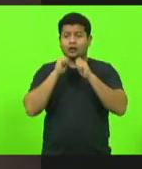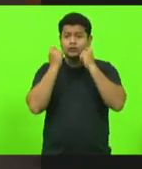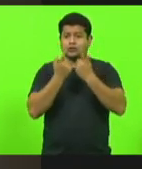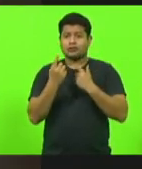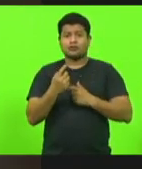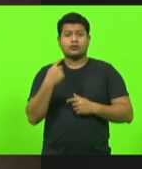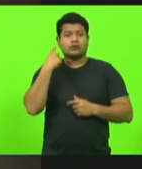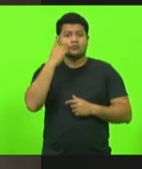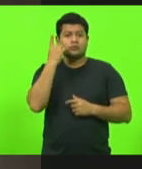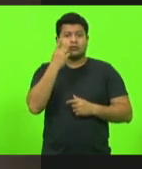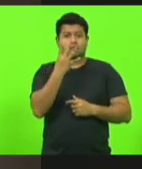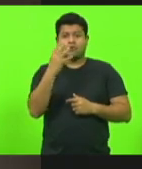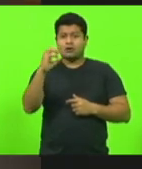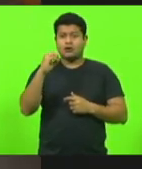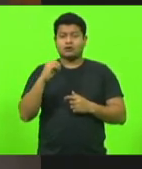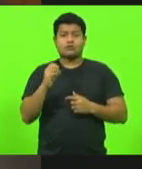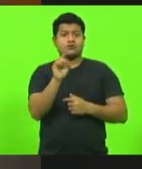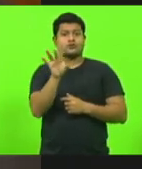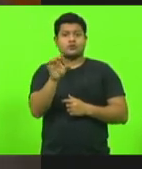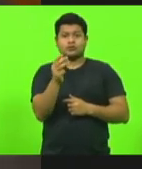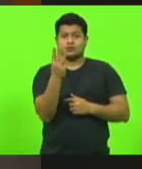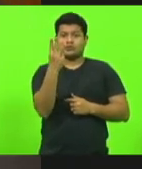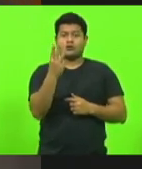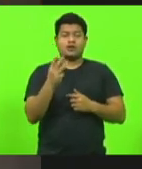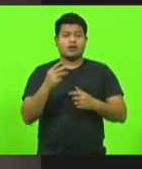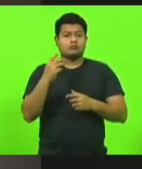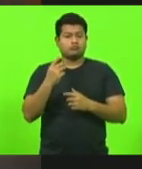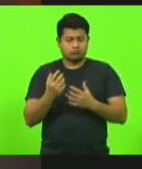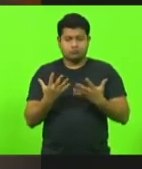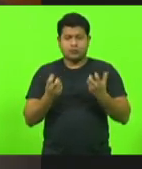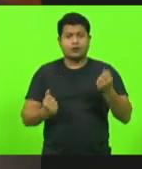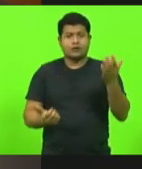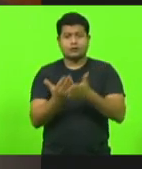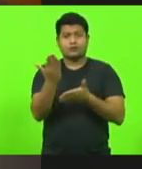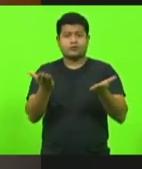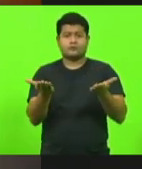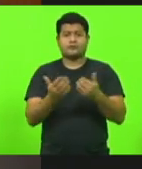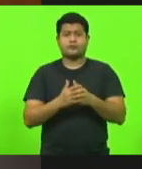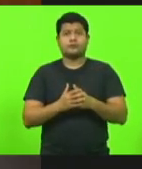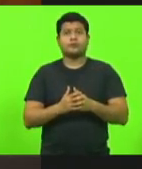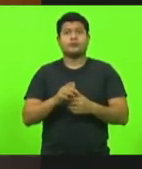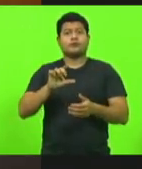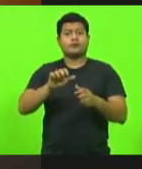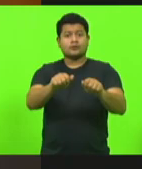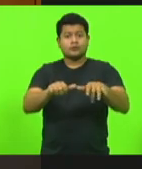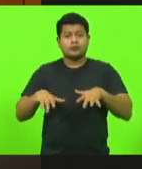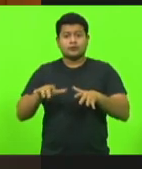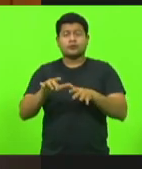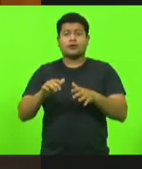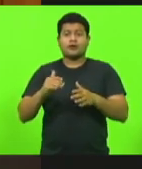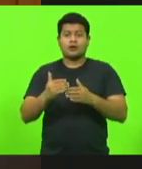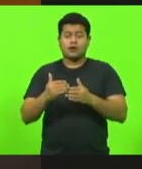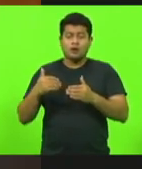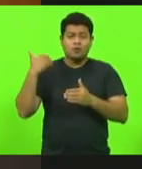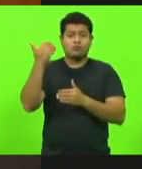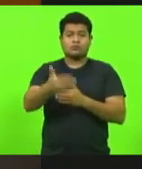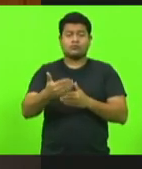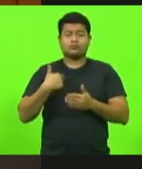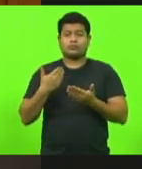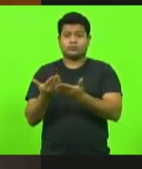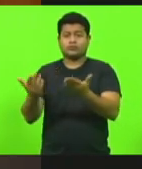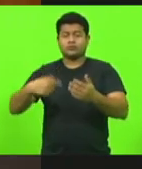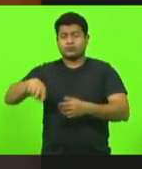votado favorável. Porque, de fato, faltou o esclarecimento necessário, inclusive na sessão seguinte, o deputado Marços fez algumas considerações que nos